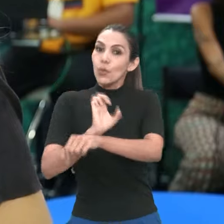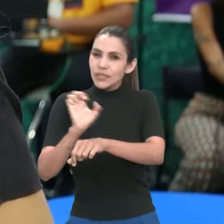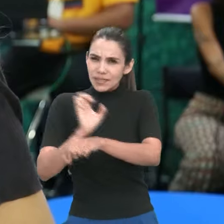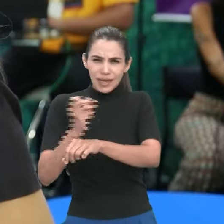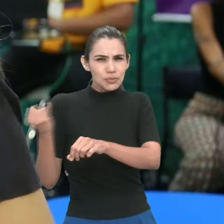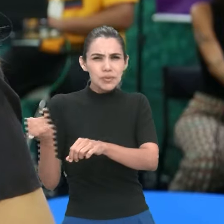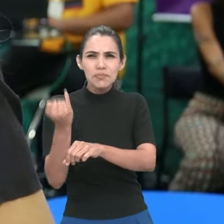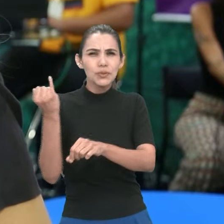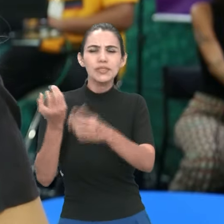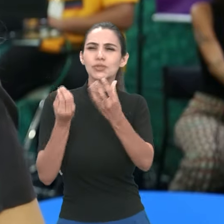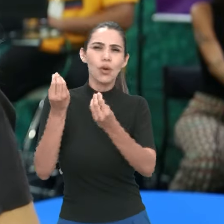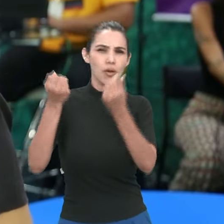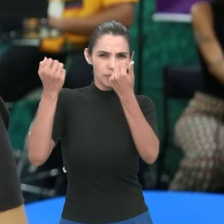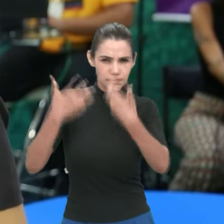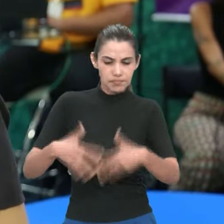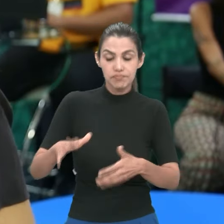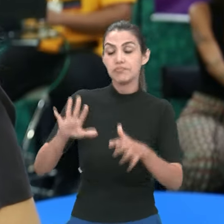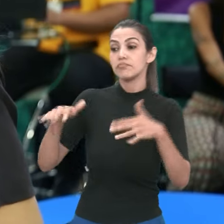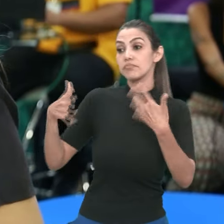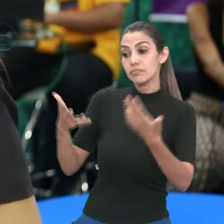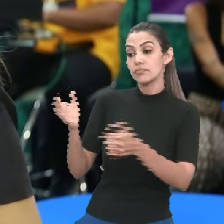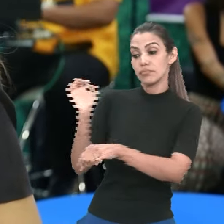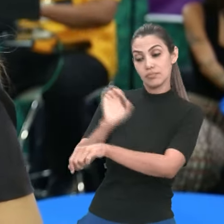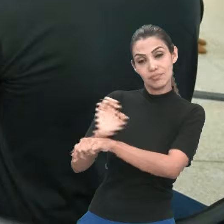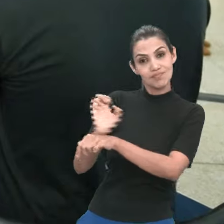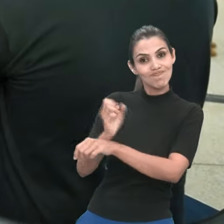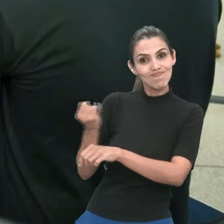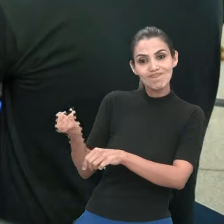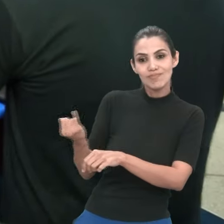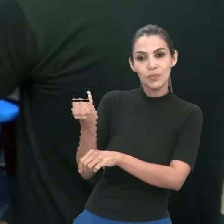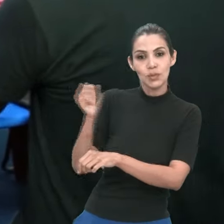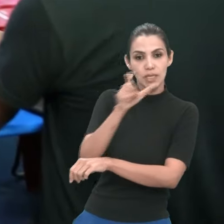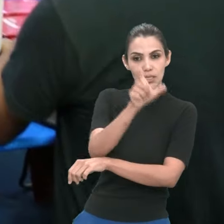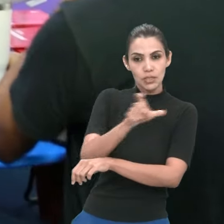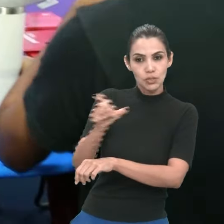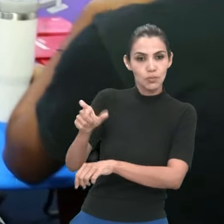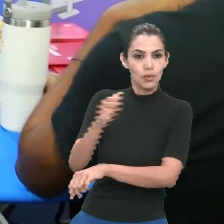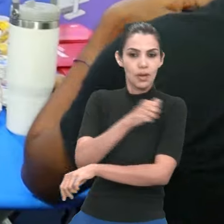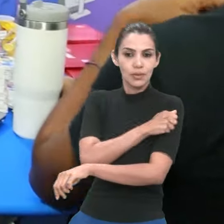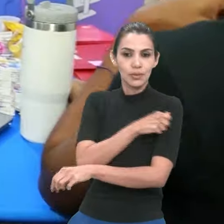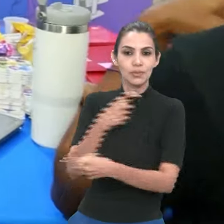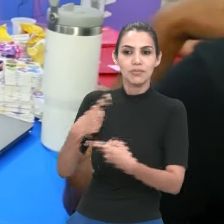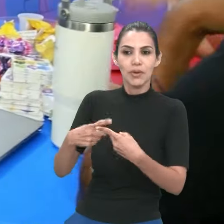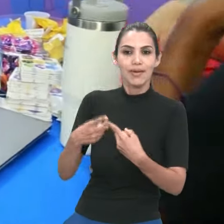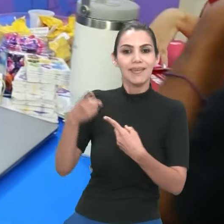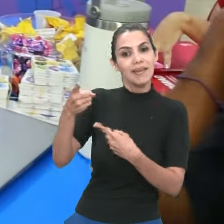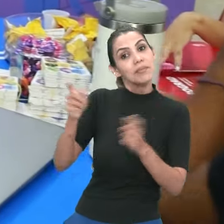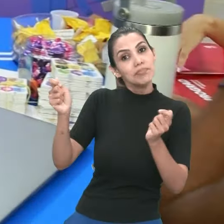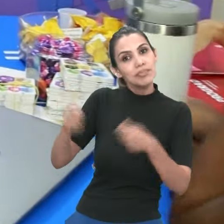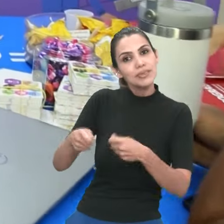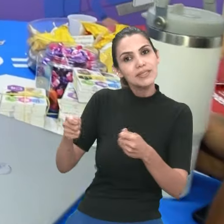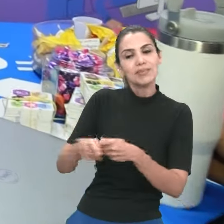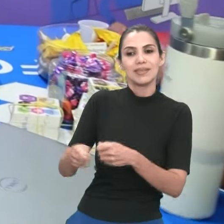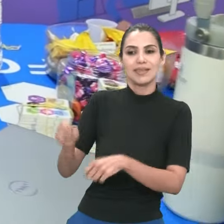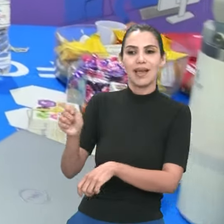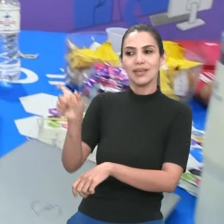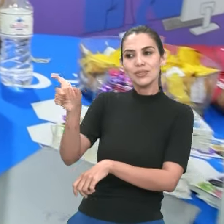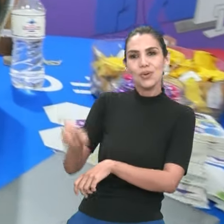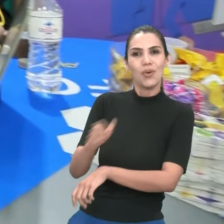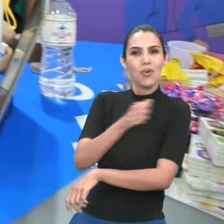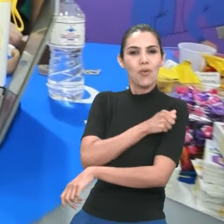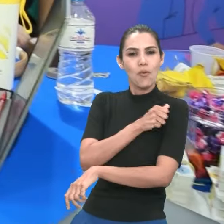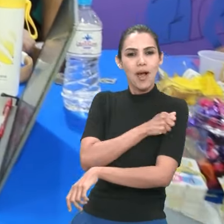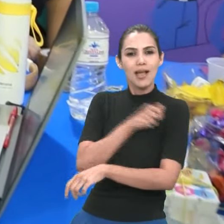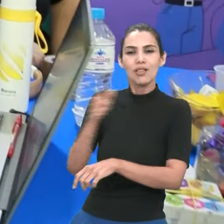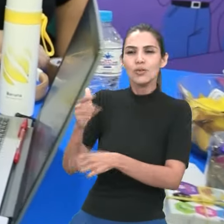modo geral? Bom, estágio é muito importante para o estudante porque é onde ele pode fazer a ponte com o mercado